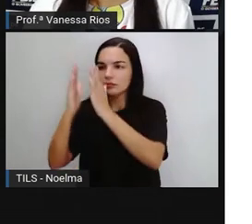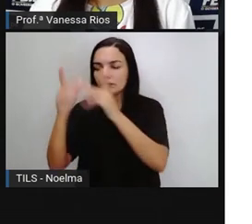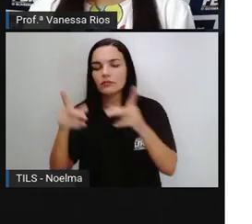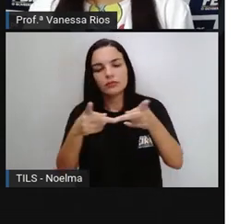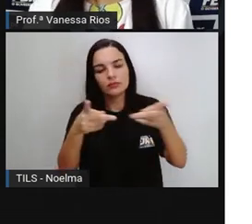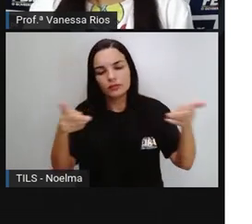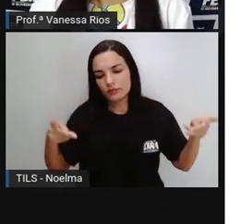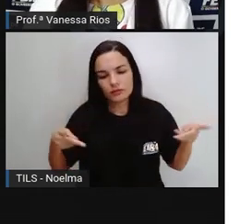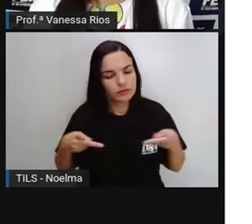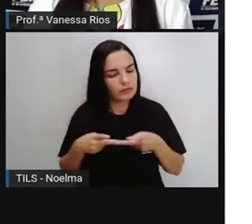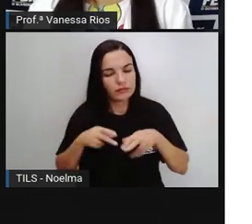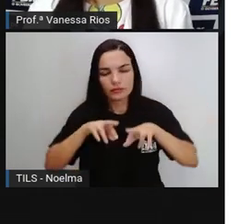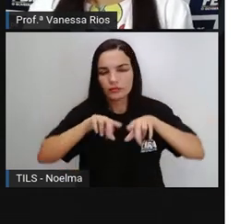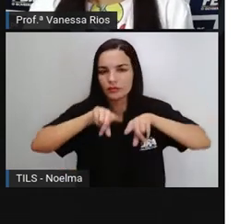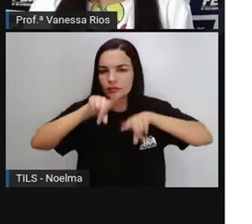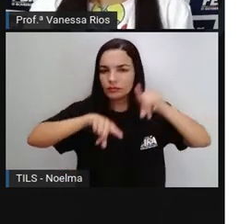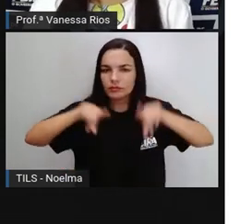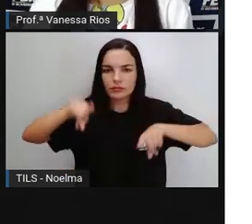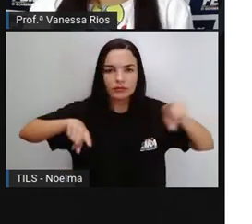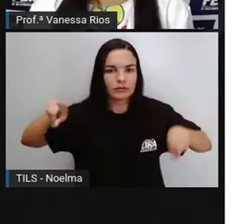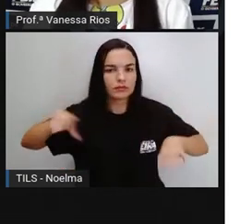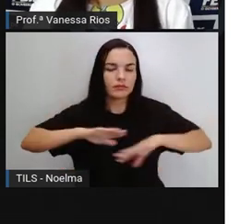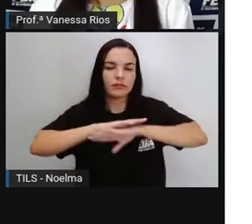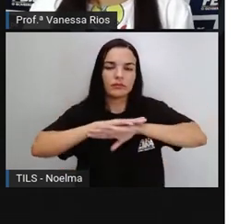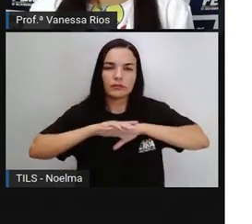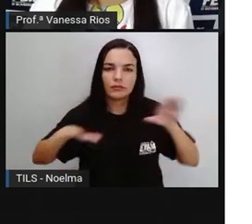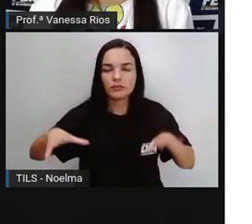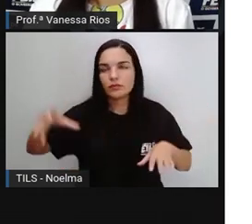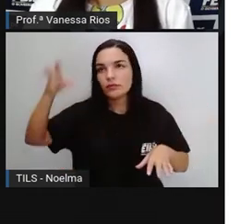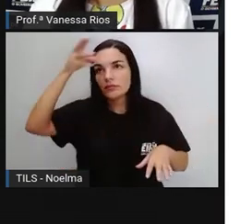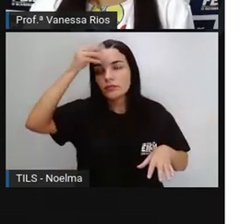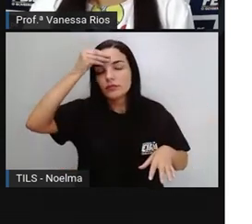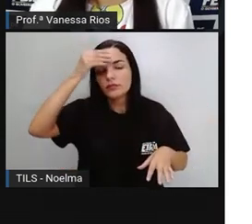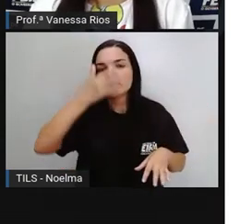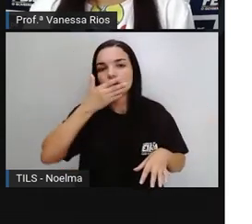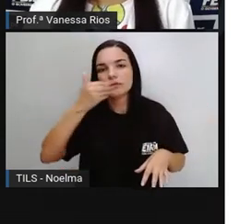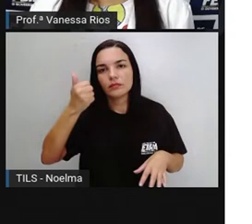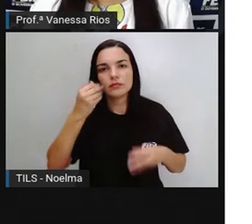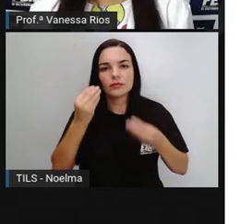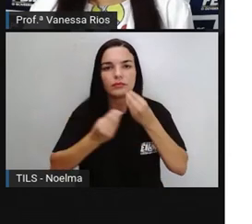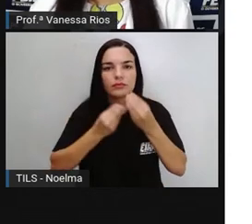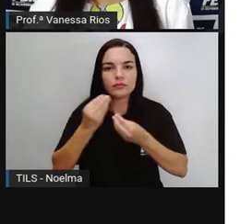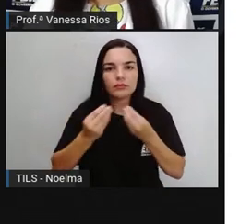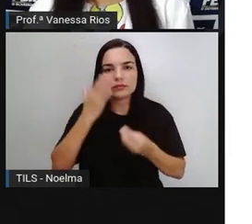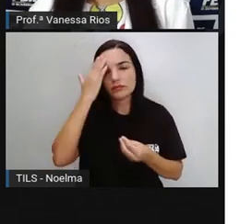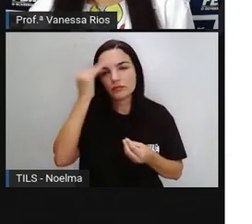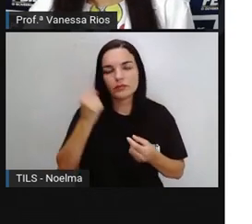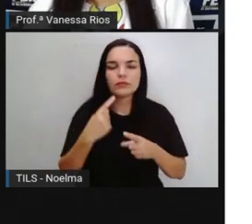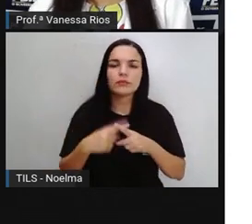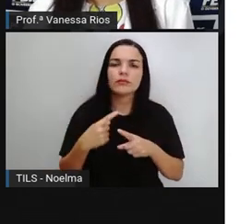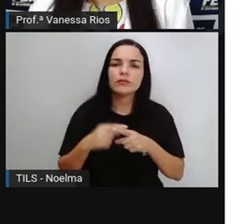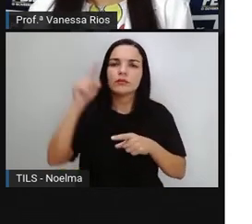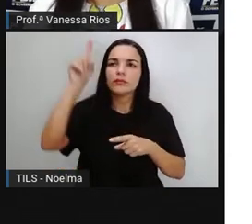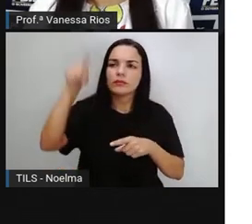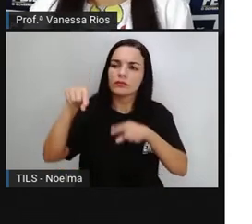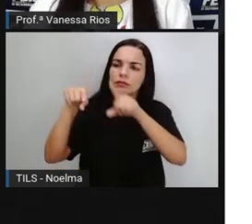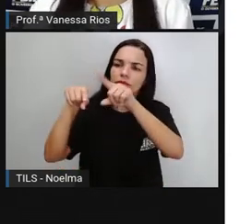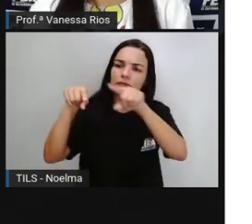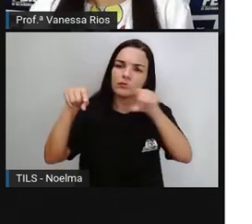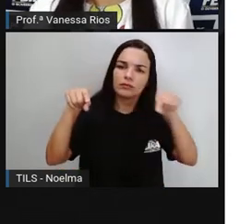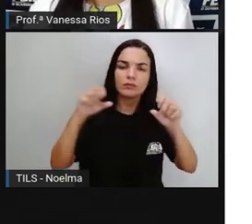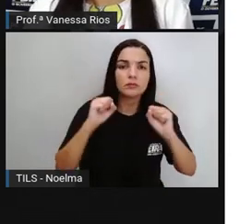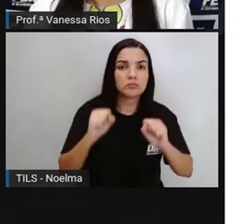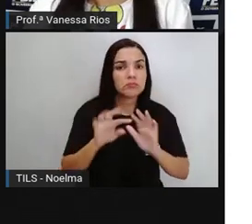passar. Os formatos vão nos auxiliar a compreender melhor, entender melhor, já que os gráficos aí são textos, né?